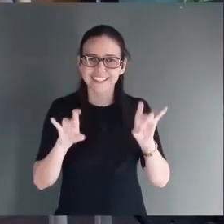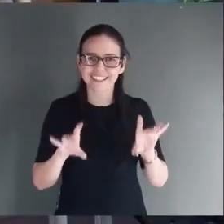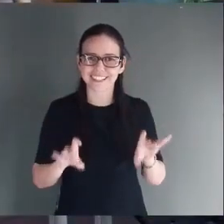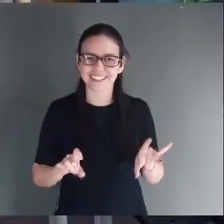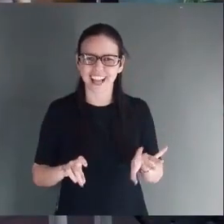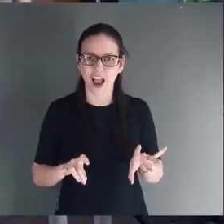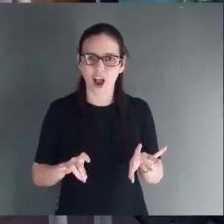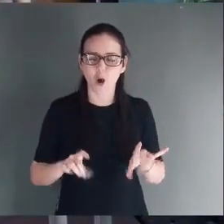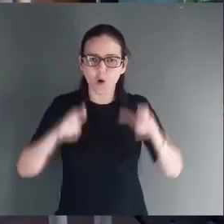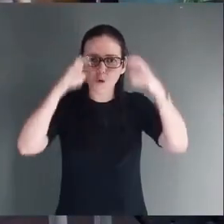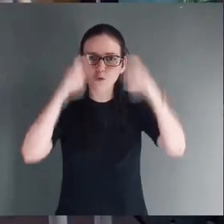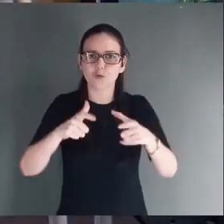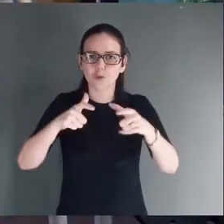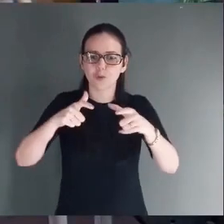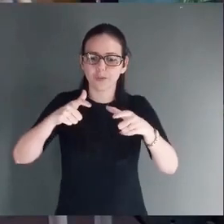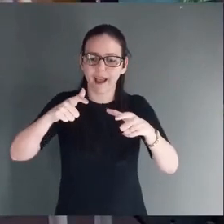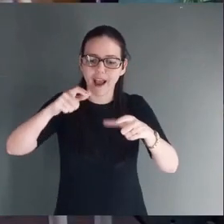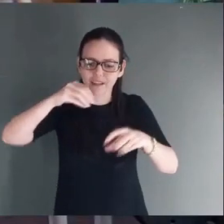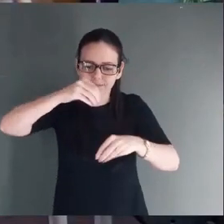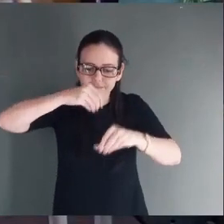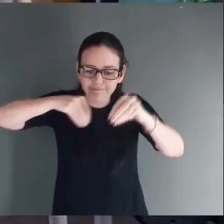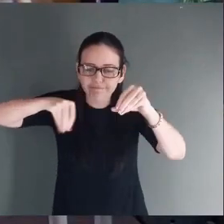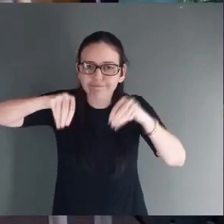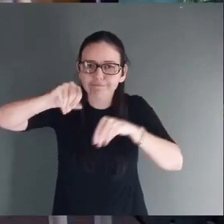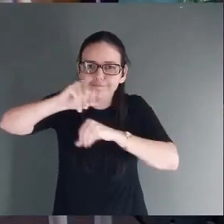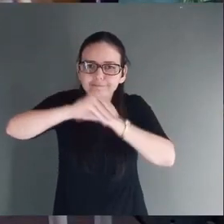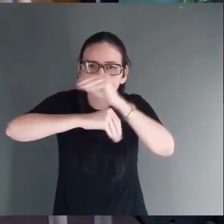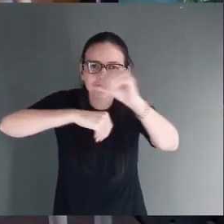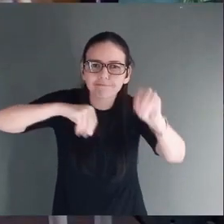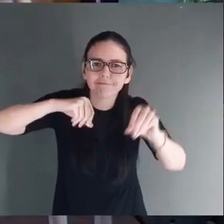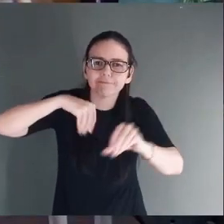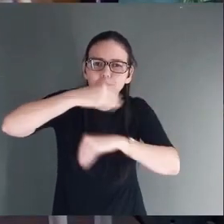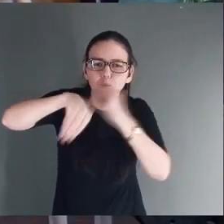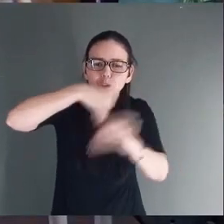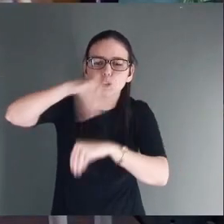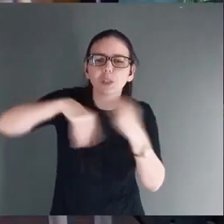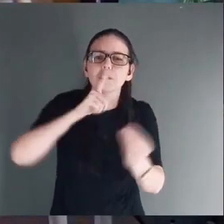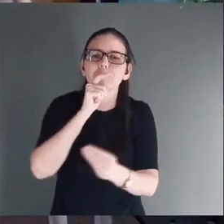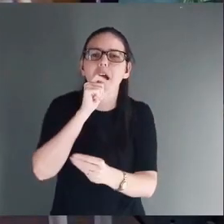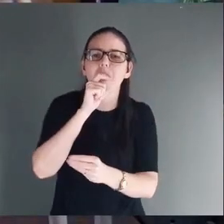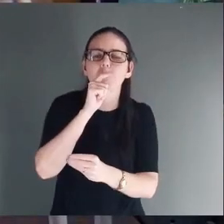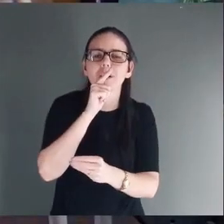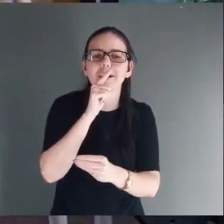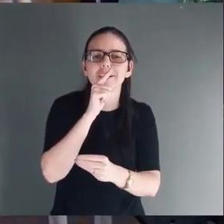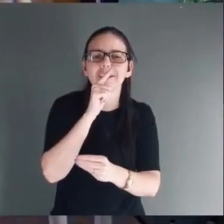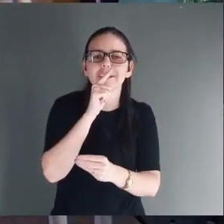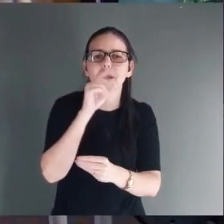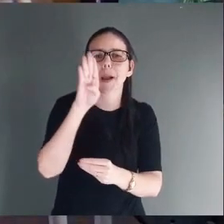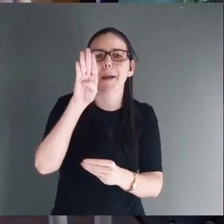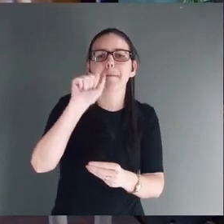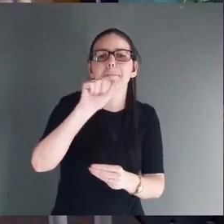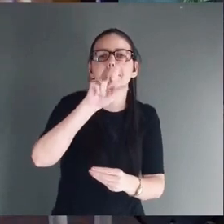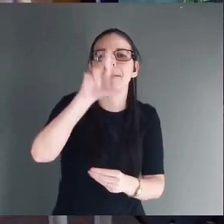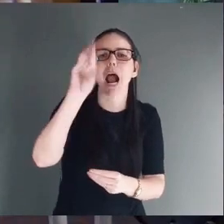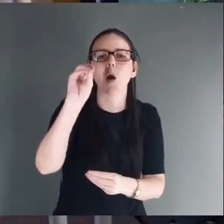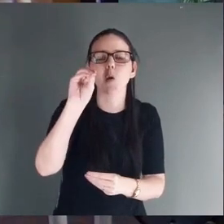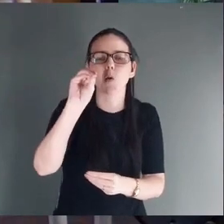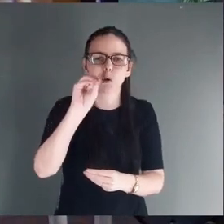Quatro, entenderam? Ele escondeu tesouros em vasos de barro. Tem vaso de barro aqui?